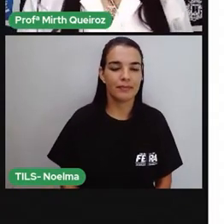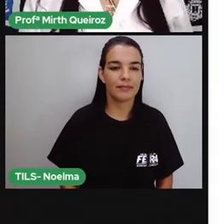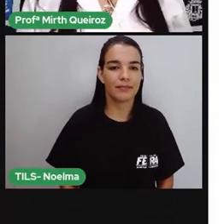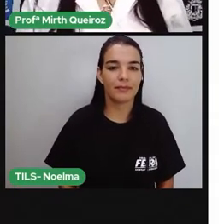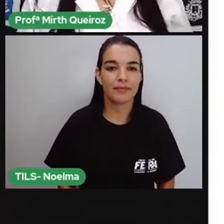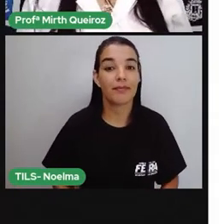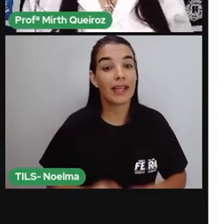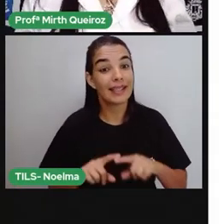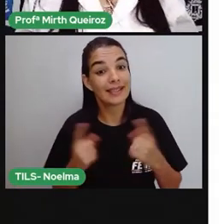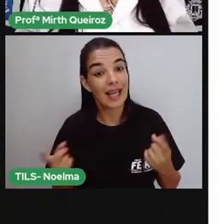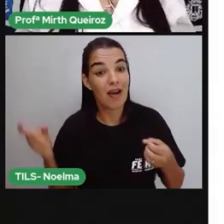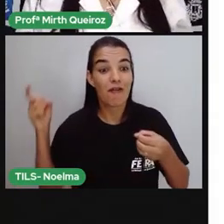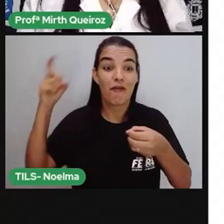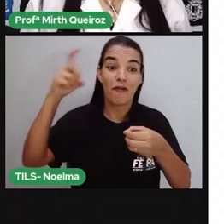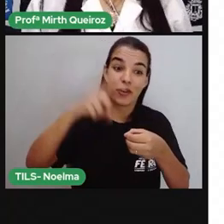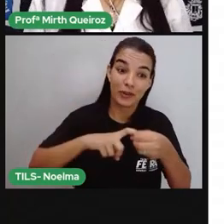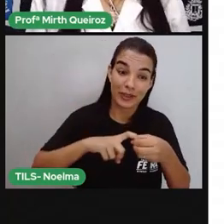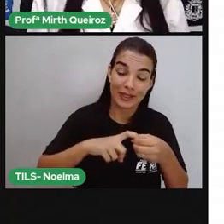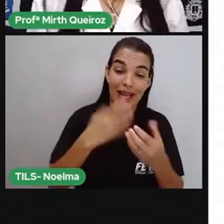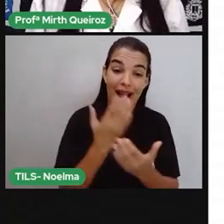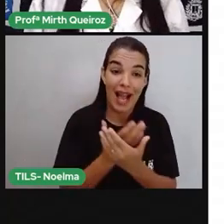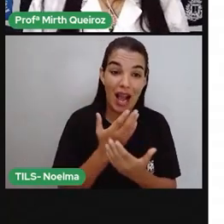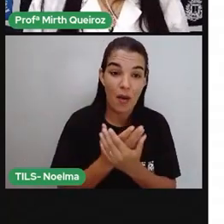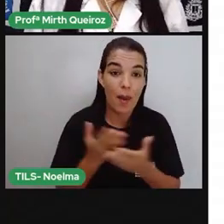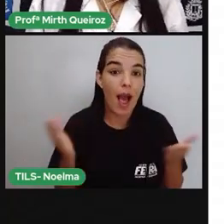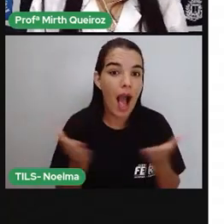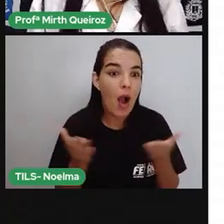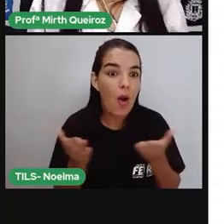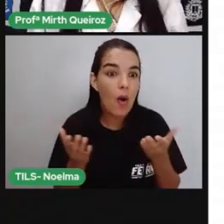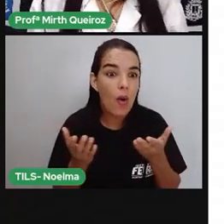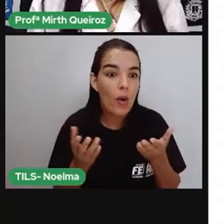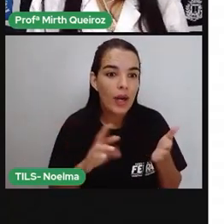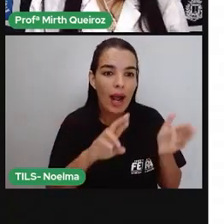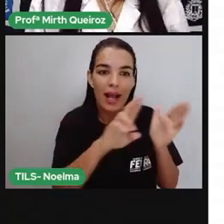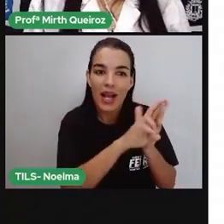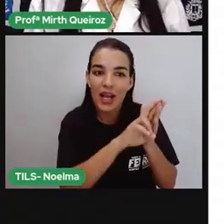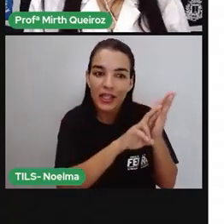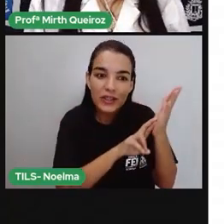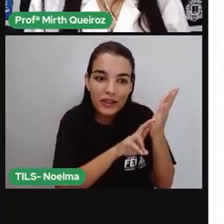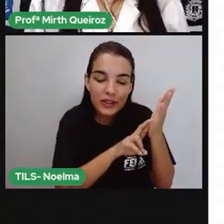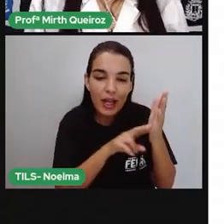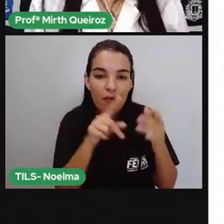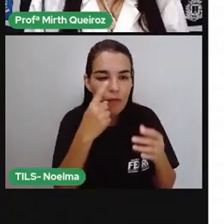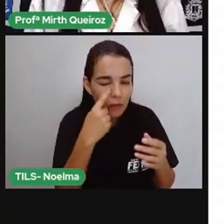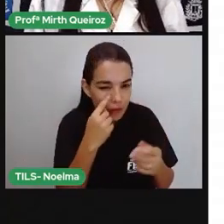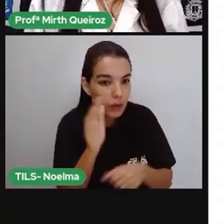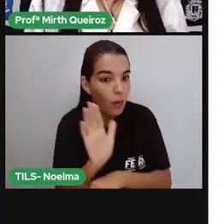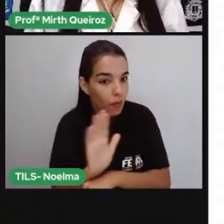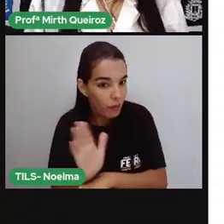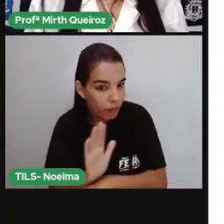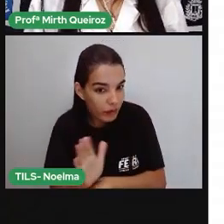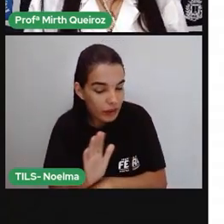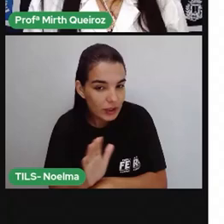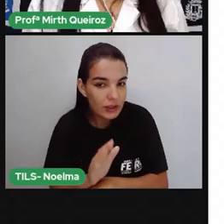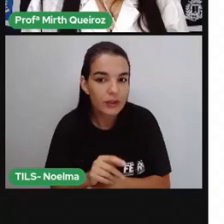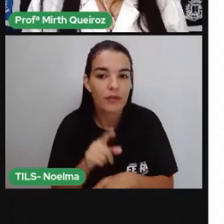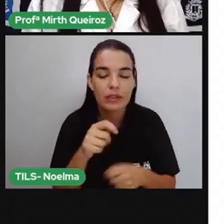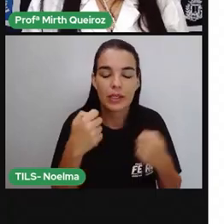E voltando, é hora do registro. Após vocês terem assistido o vídeo,